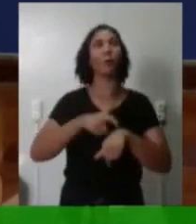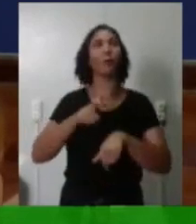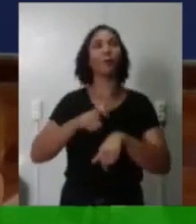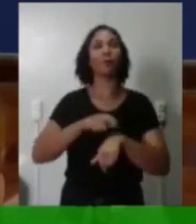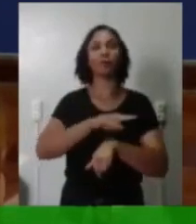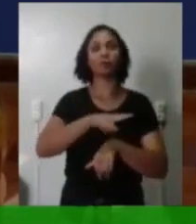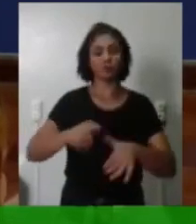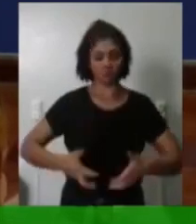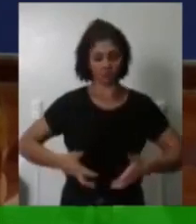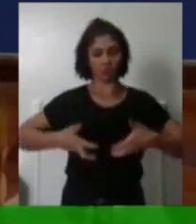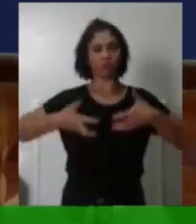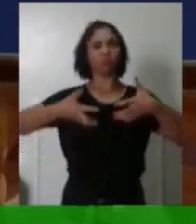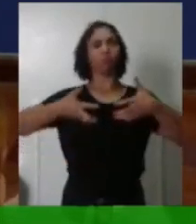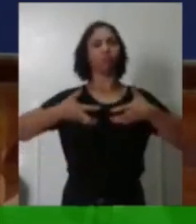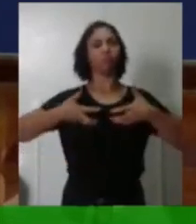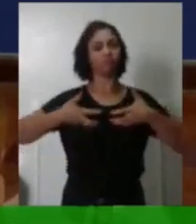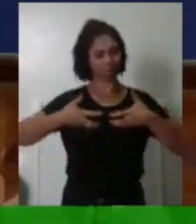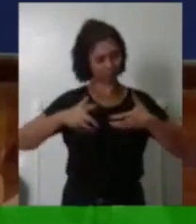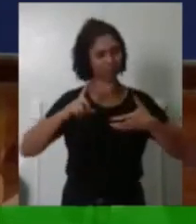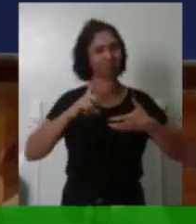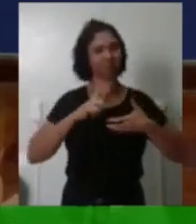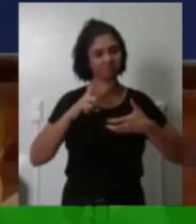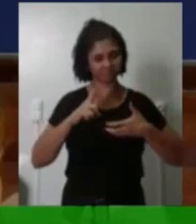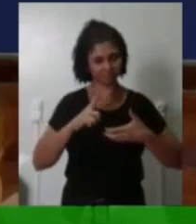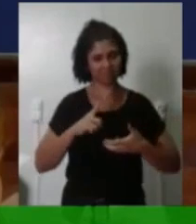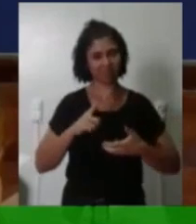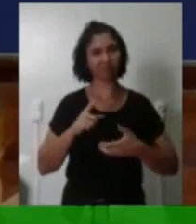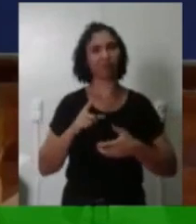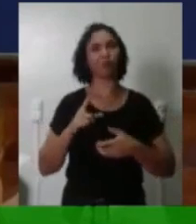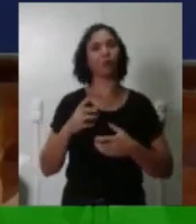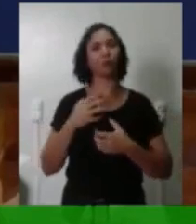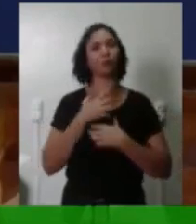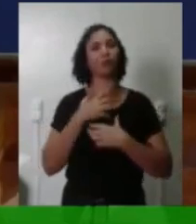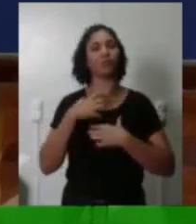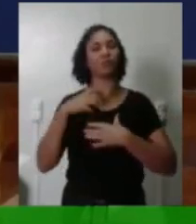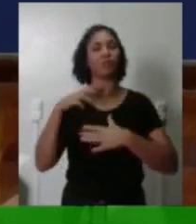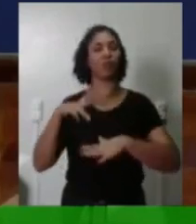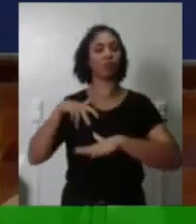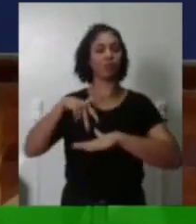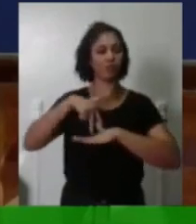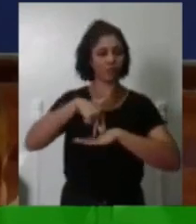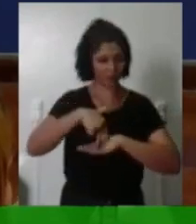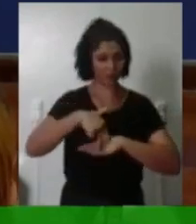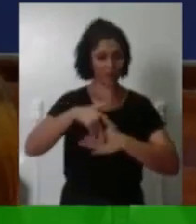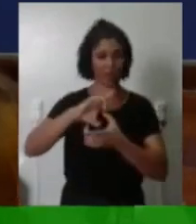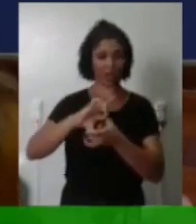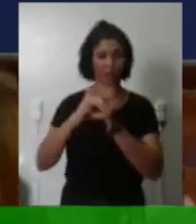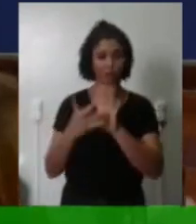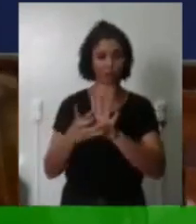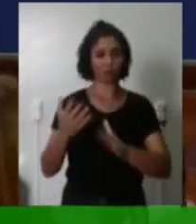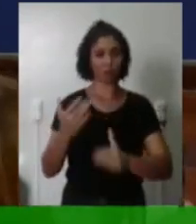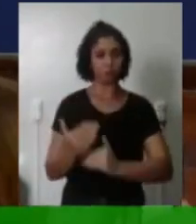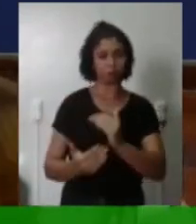Porque era um momento de ressurgimento da democracia no país